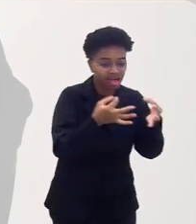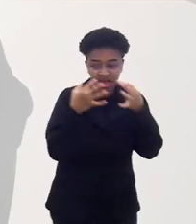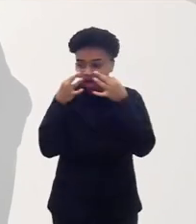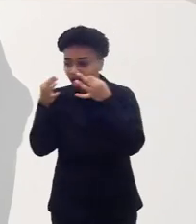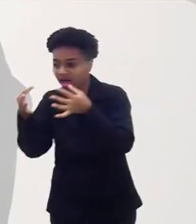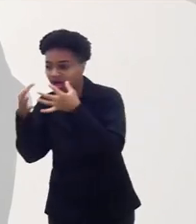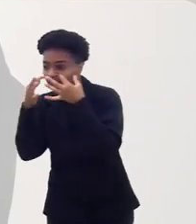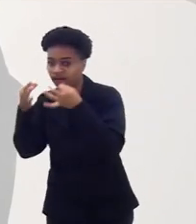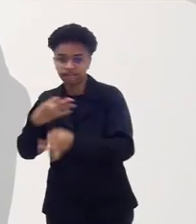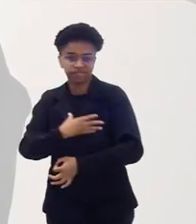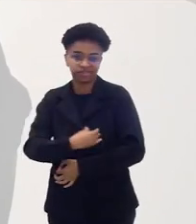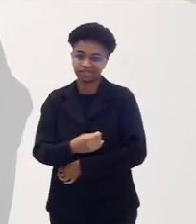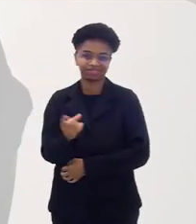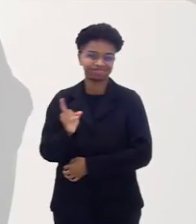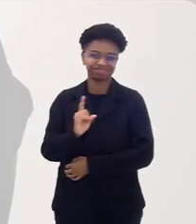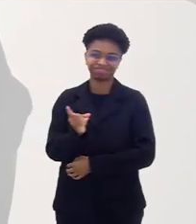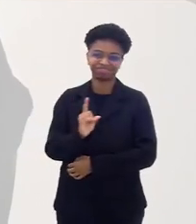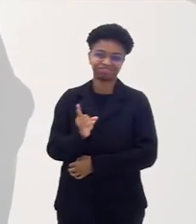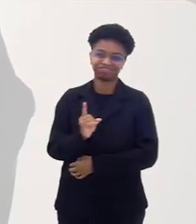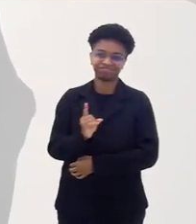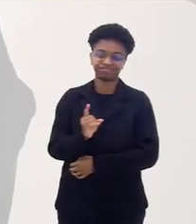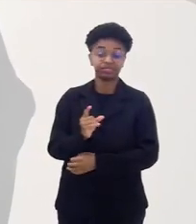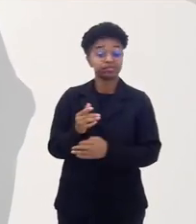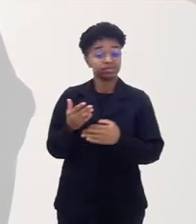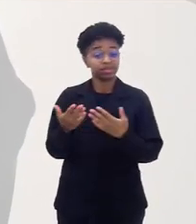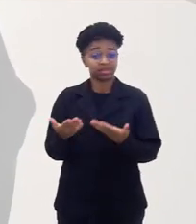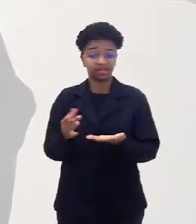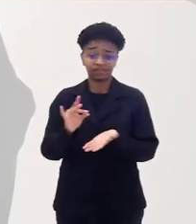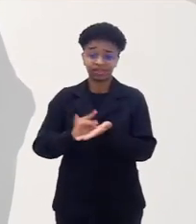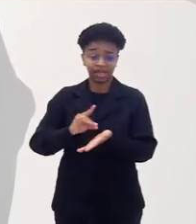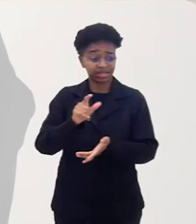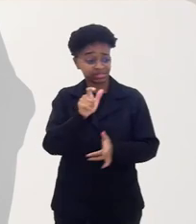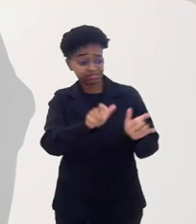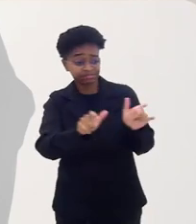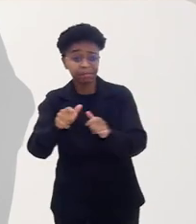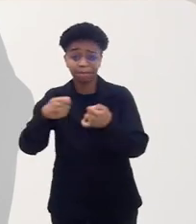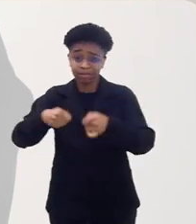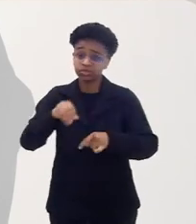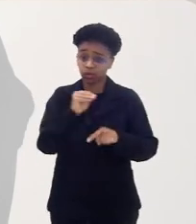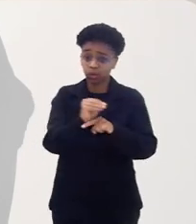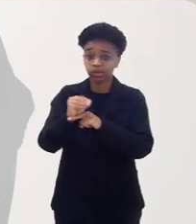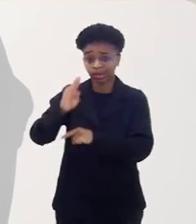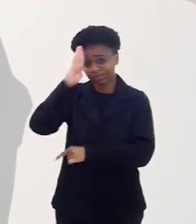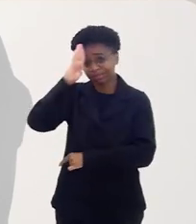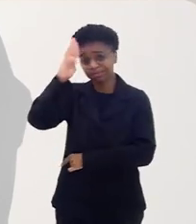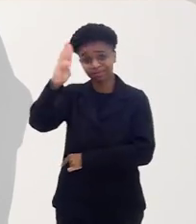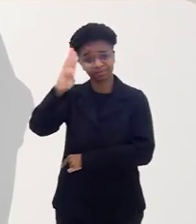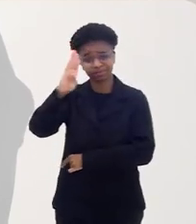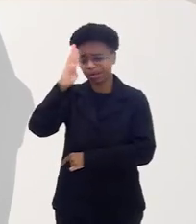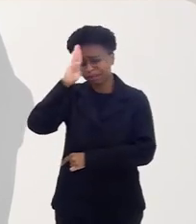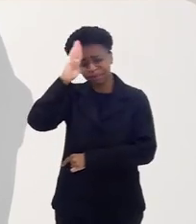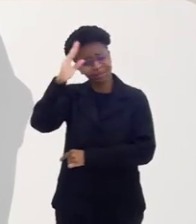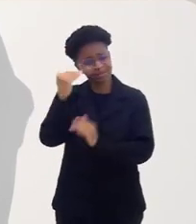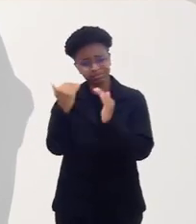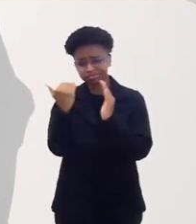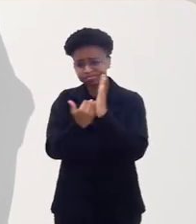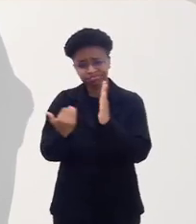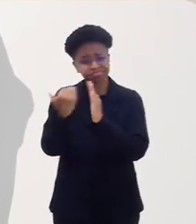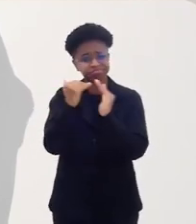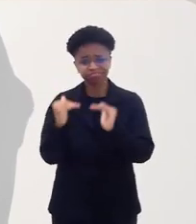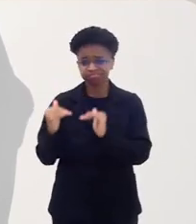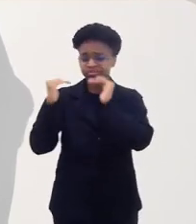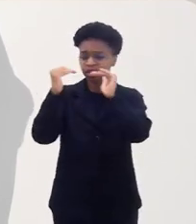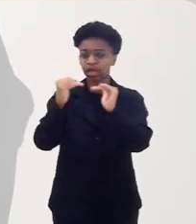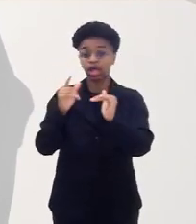àquele ser que geramos, que precisa ser efetivamente cuidado com prioridade absoluta. Prioridade absoluta são duas